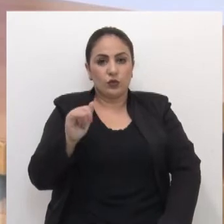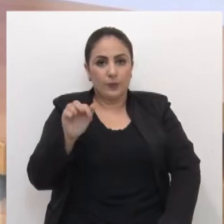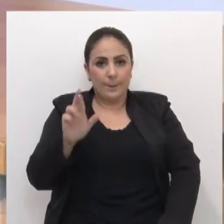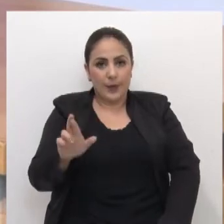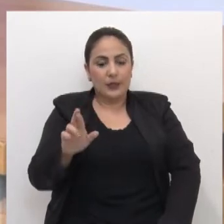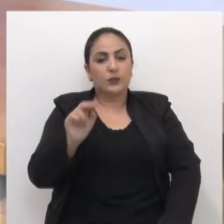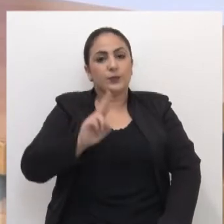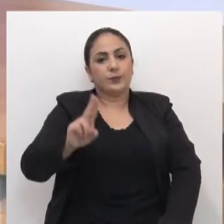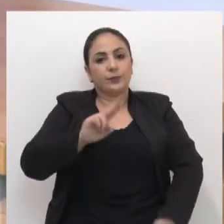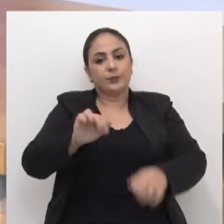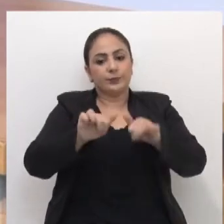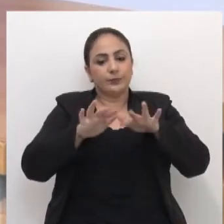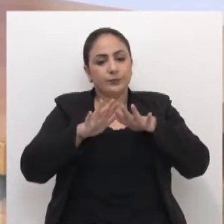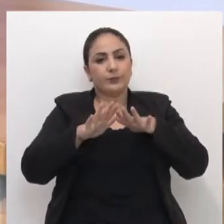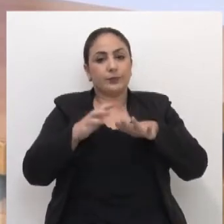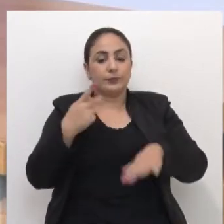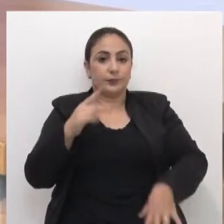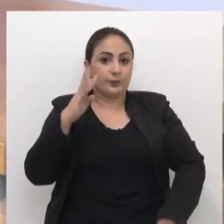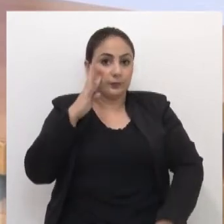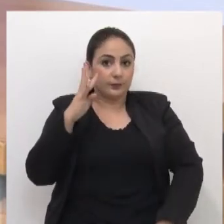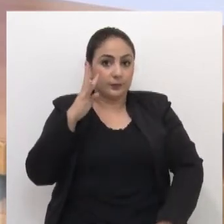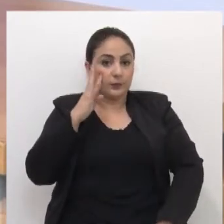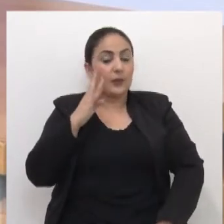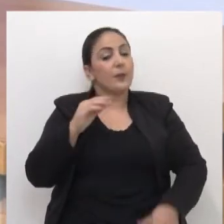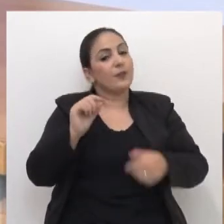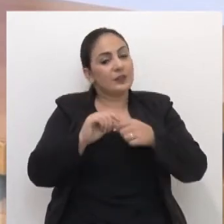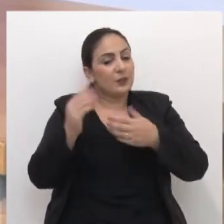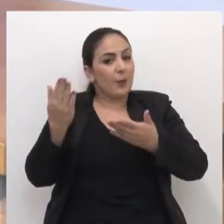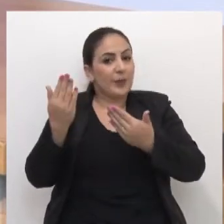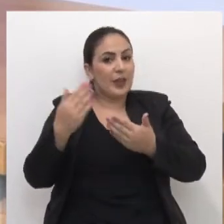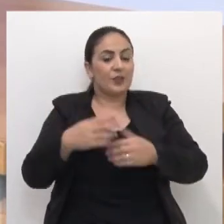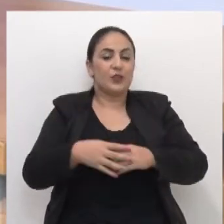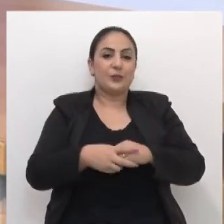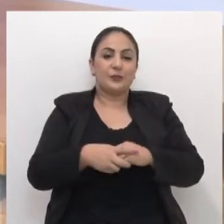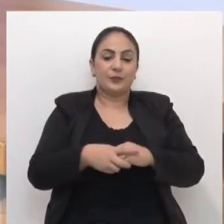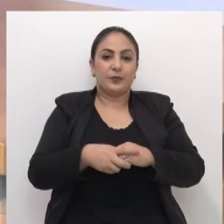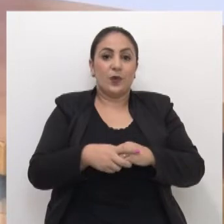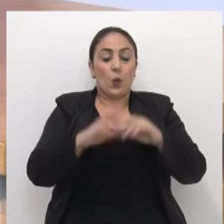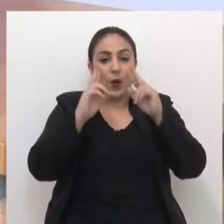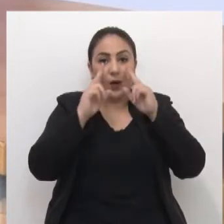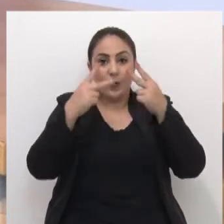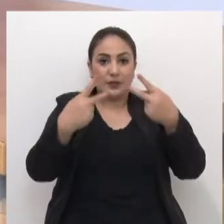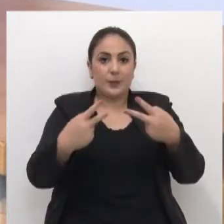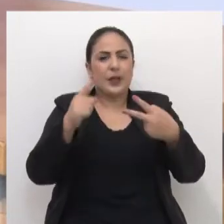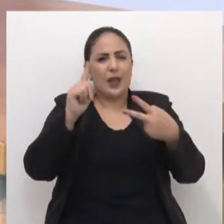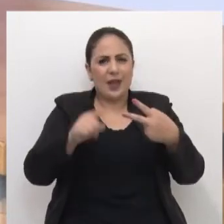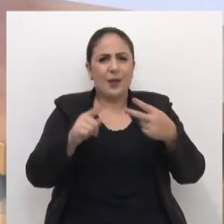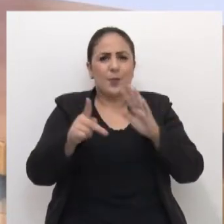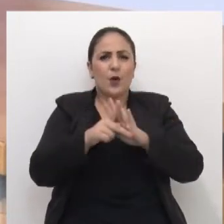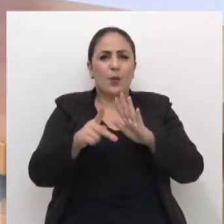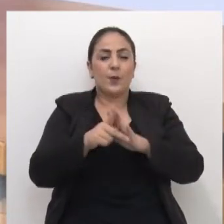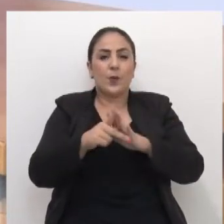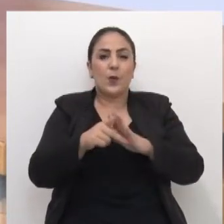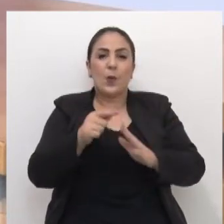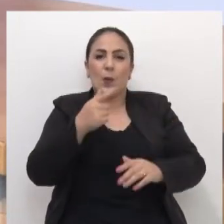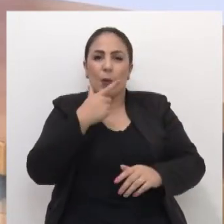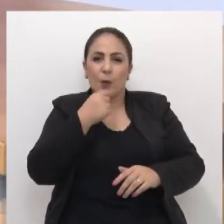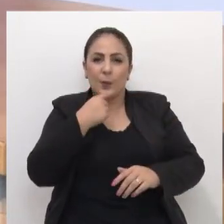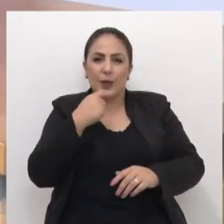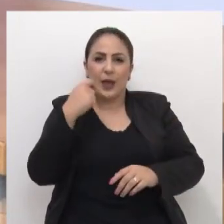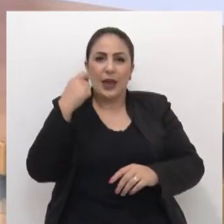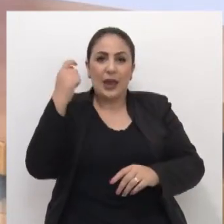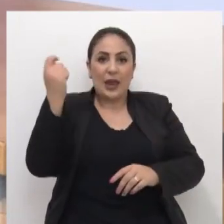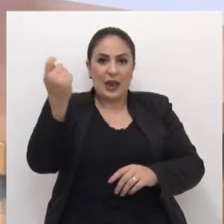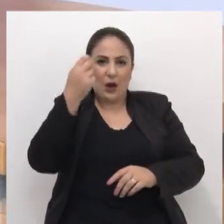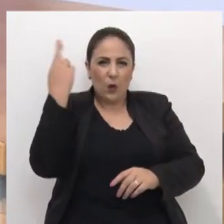dos Santos utilizou a tribuna nesta quarta-feira para prestar uma homenagem. O reconhecimento foi para um ginete que